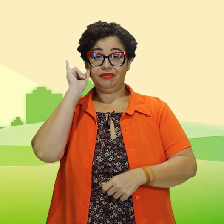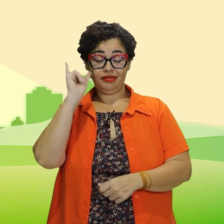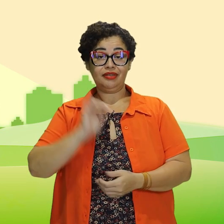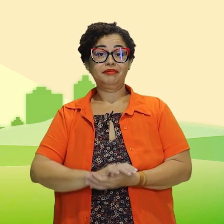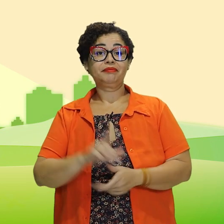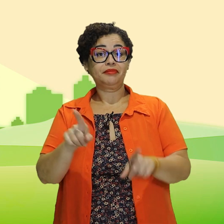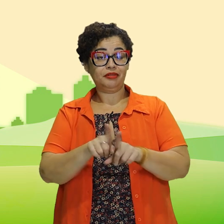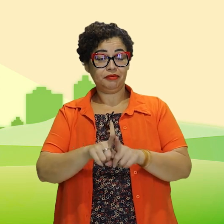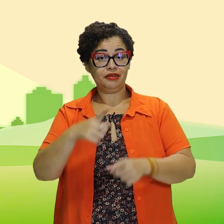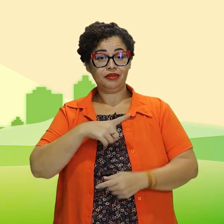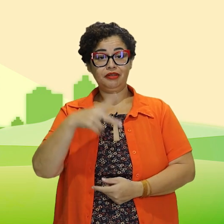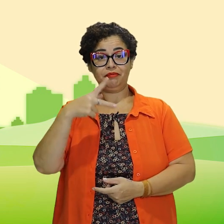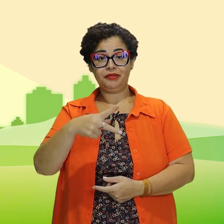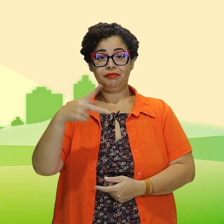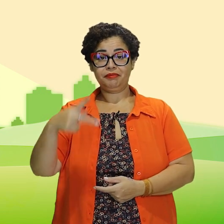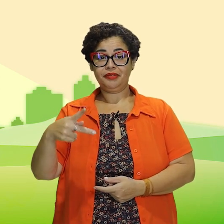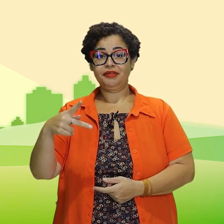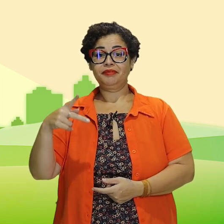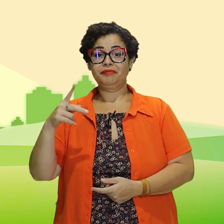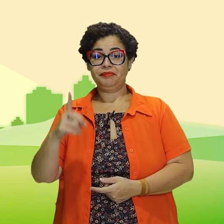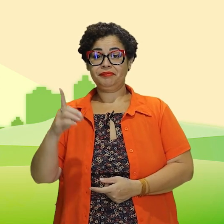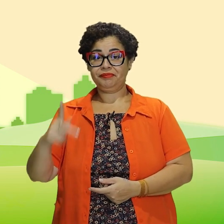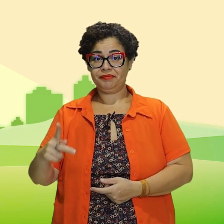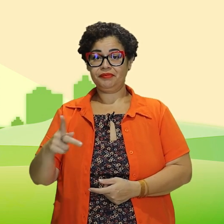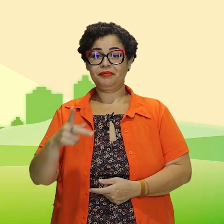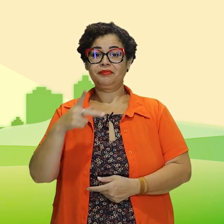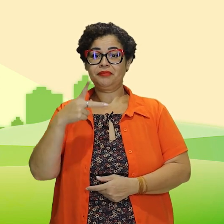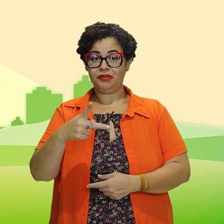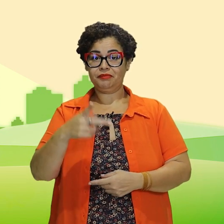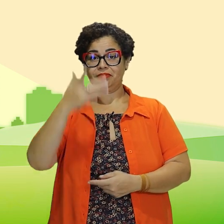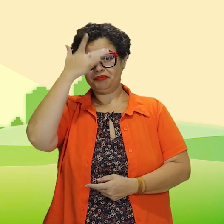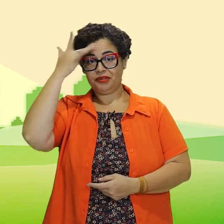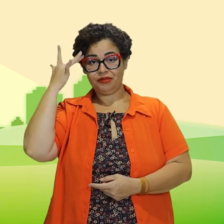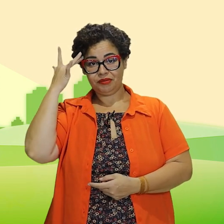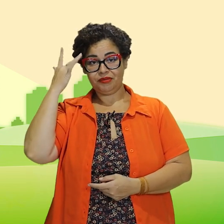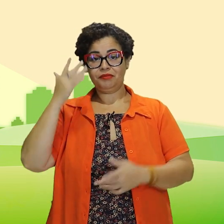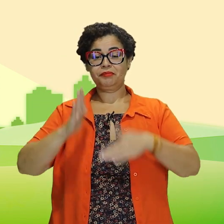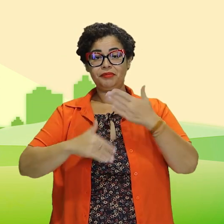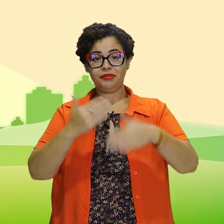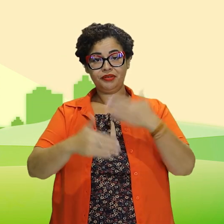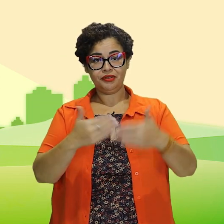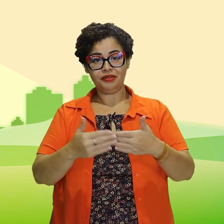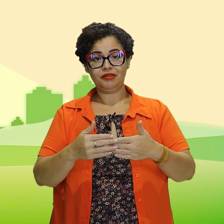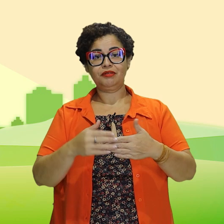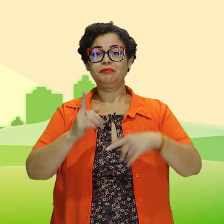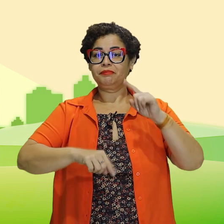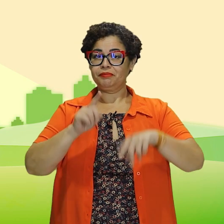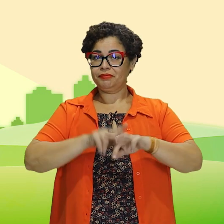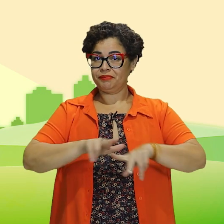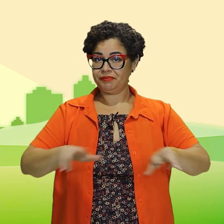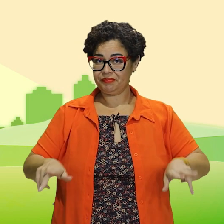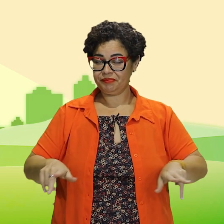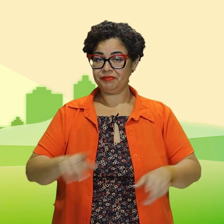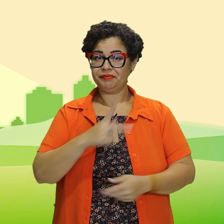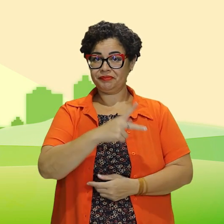E há também o PPPP, Patrimônio, Pessoas, Processos